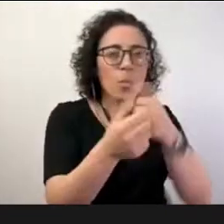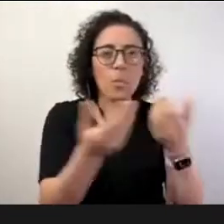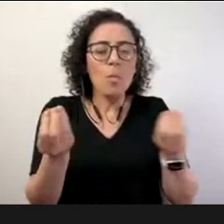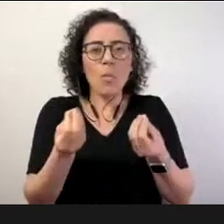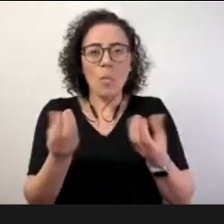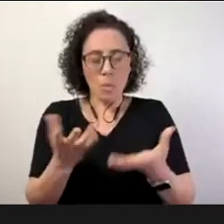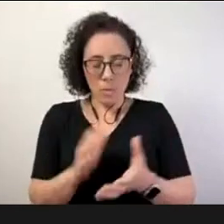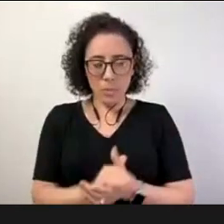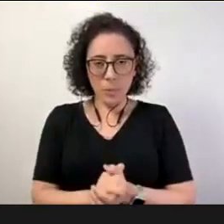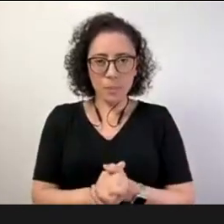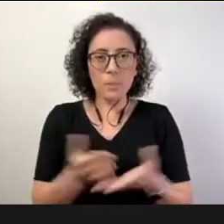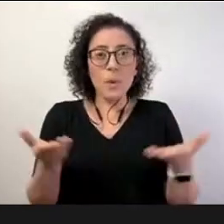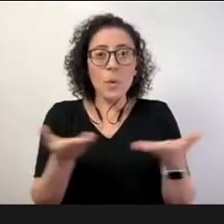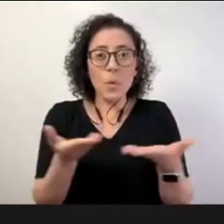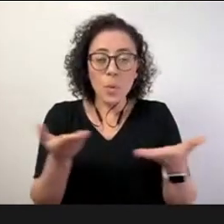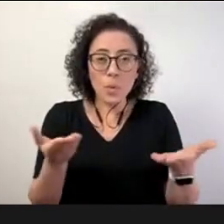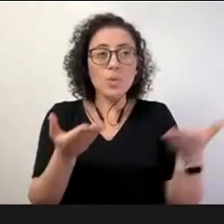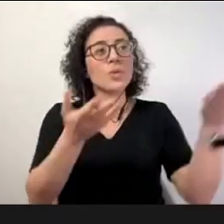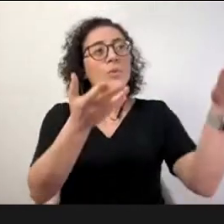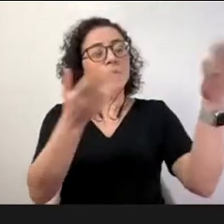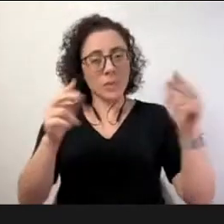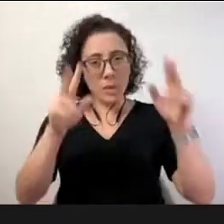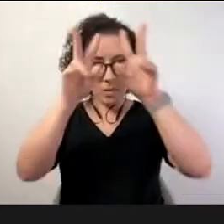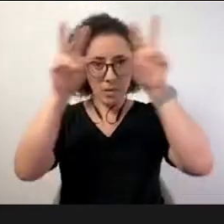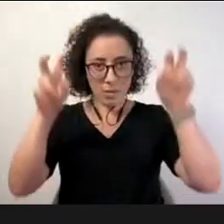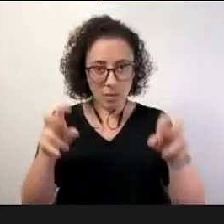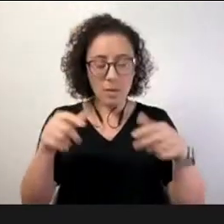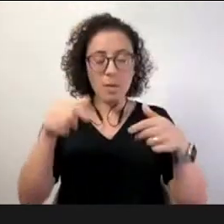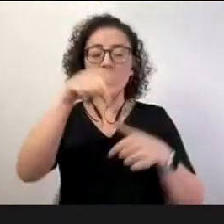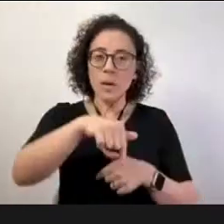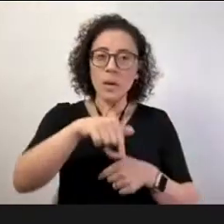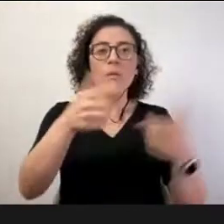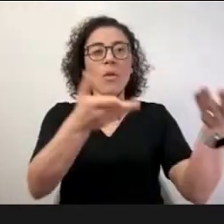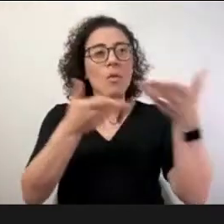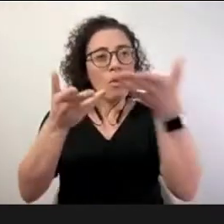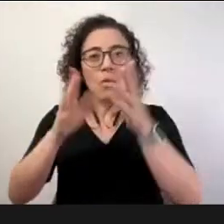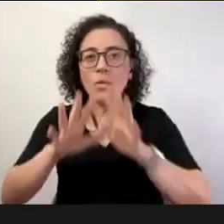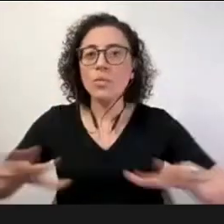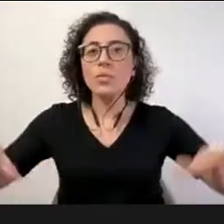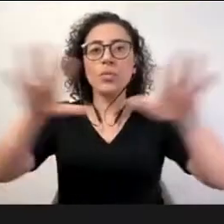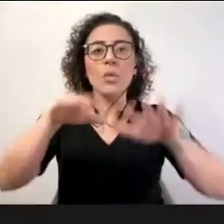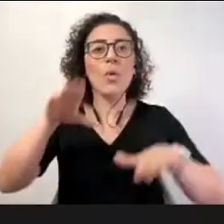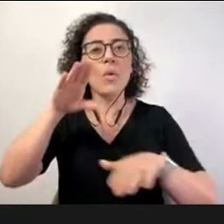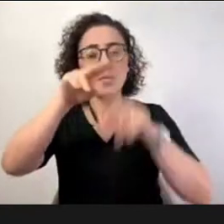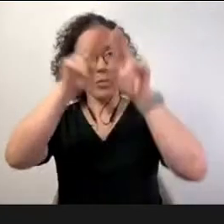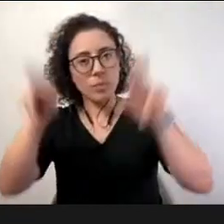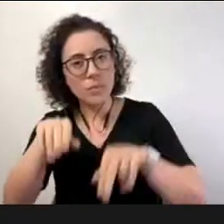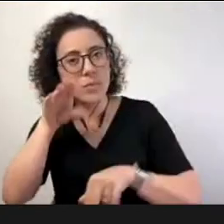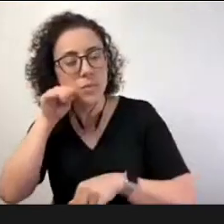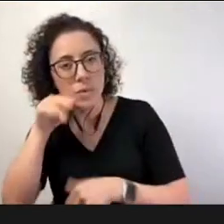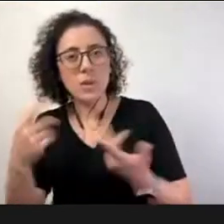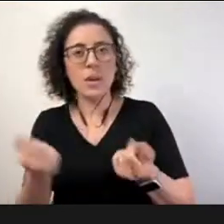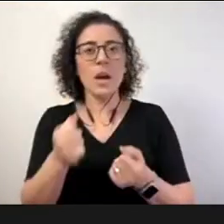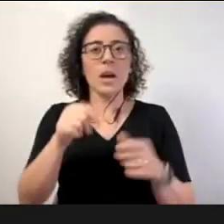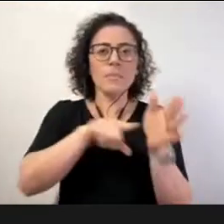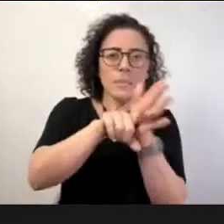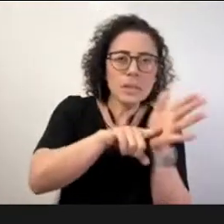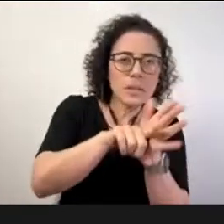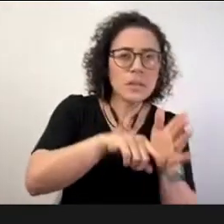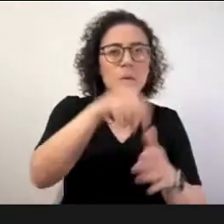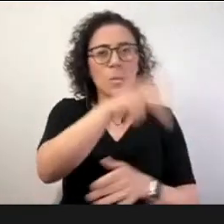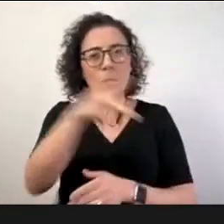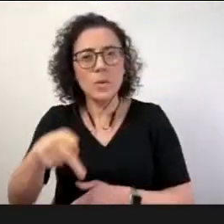debate funcionários, docentes, estudantes, gestores pedagógicos, pesquisadores,